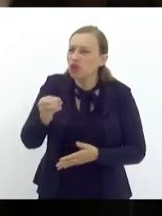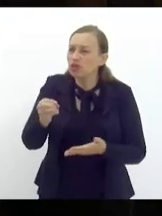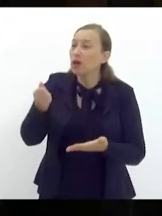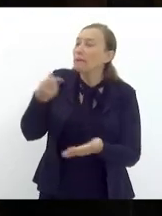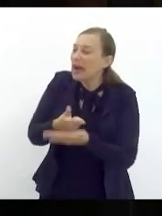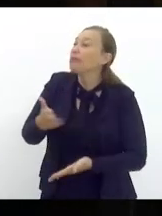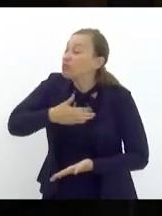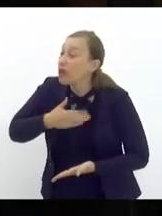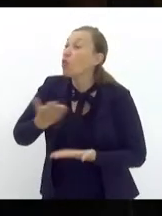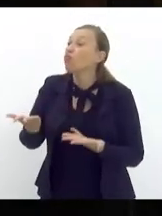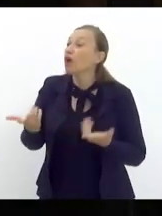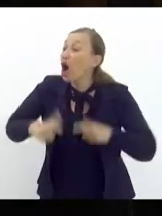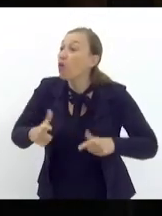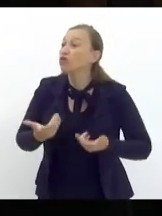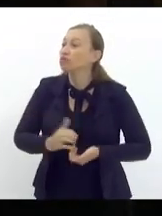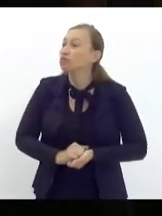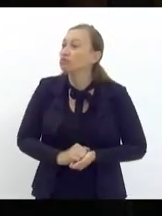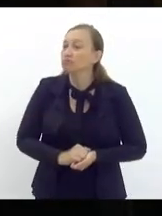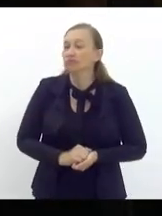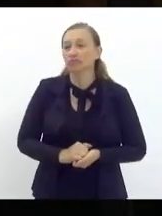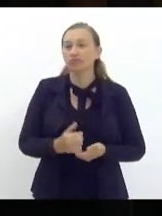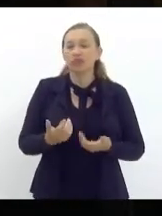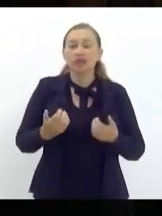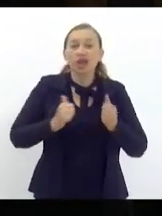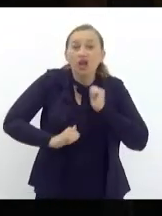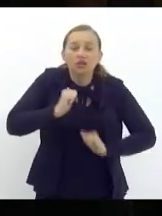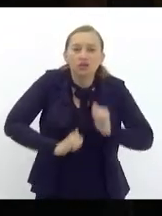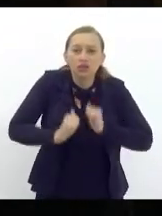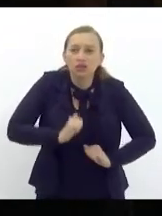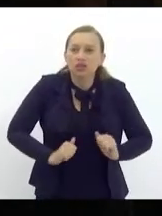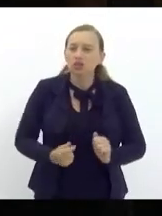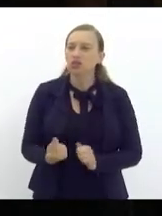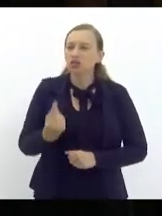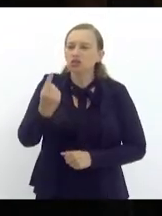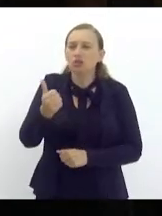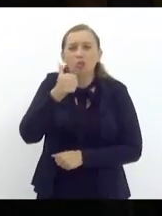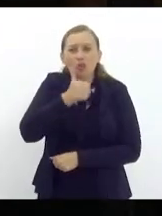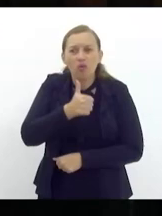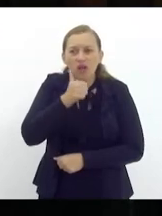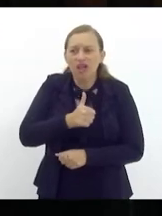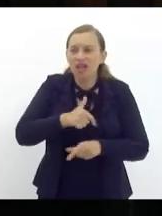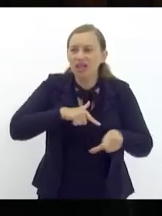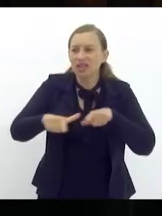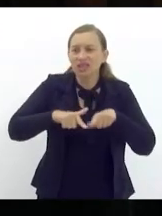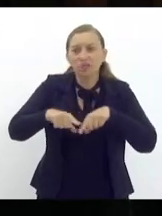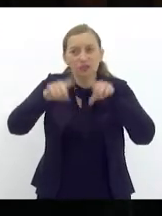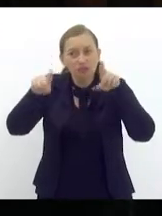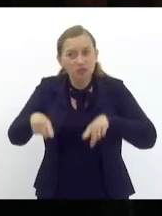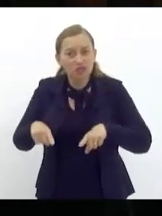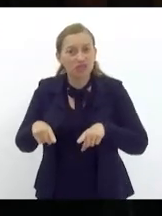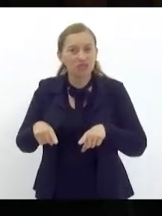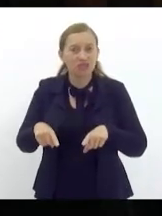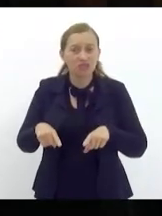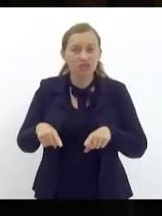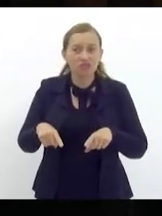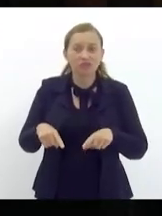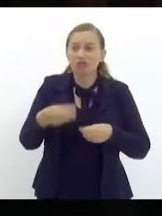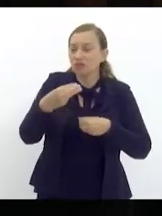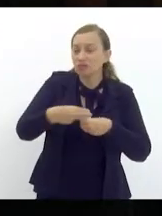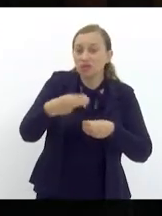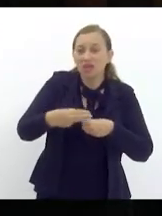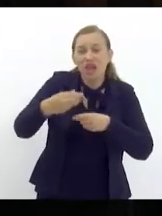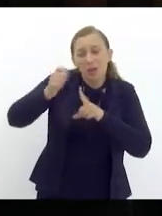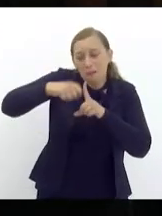esse é o desespero de uma senhora que trabalha no município está meses há meses